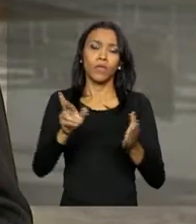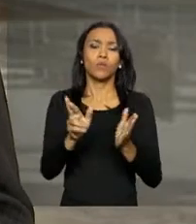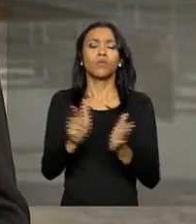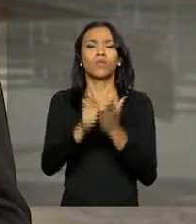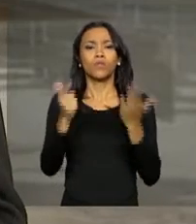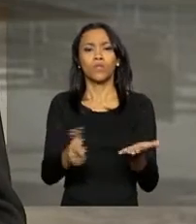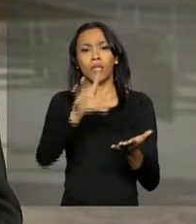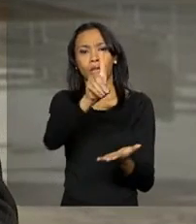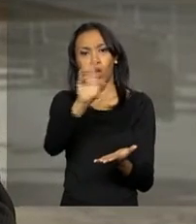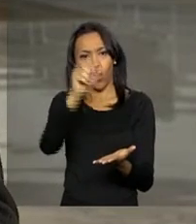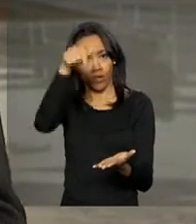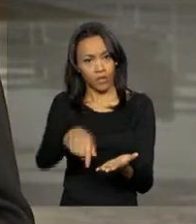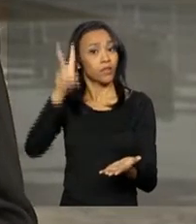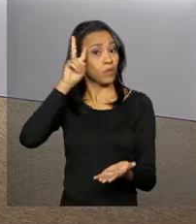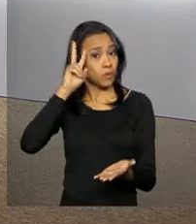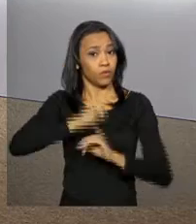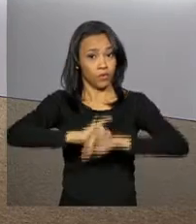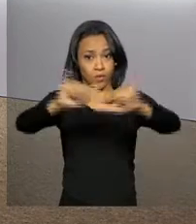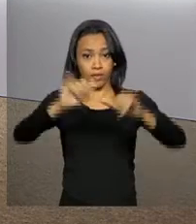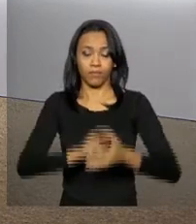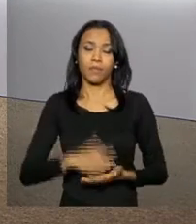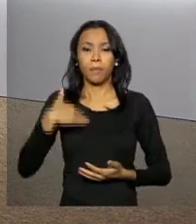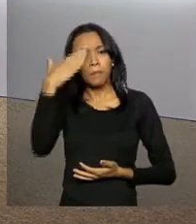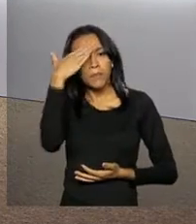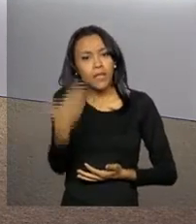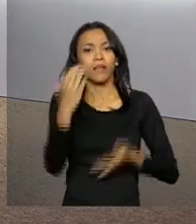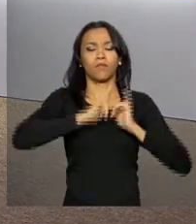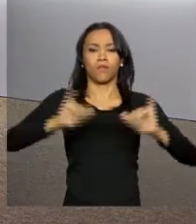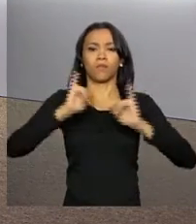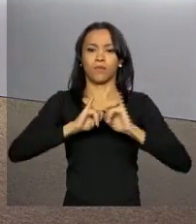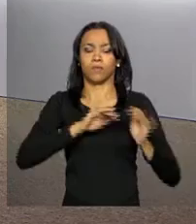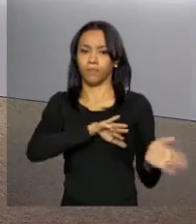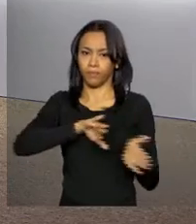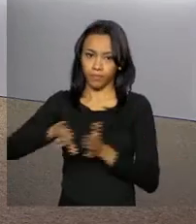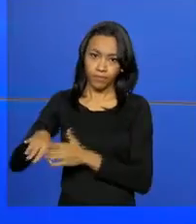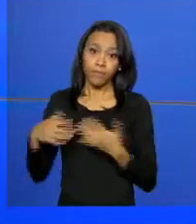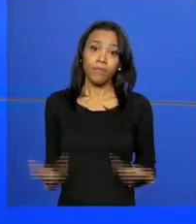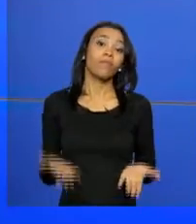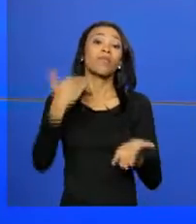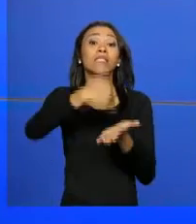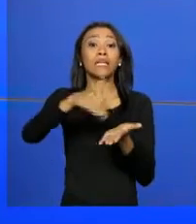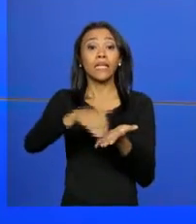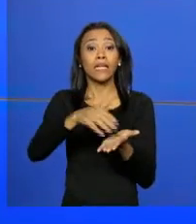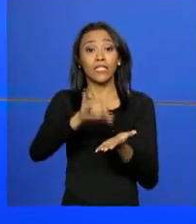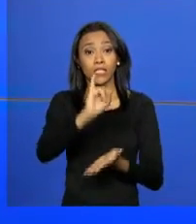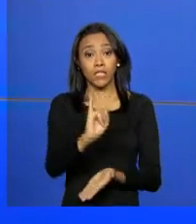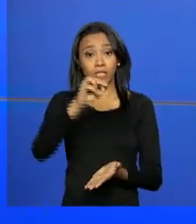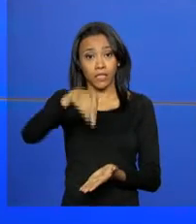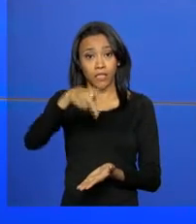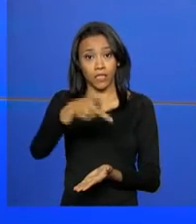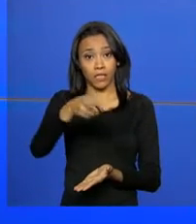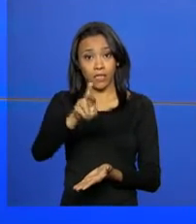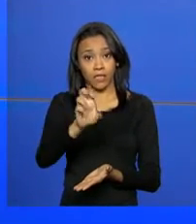da União, desta segunda-feira. Daniele. Obrigada, João Pedro, pelas suas informações ao vivo. A Secretaria de Imprensa da Presidência